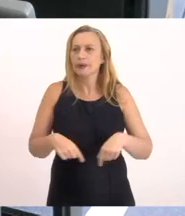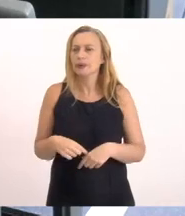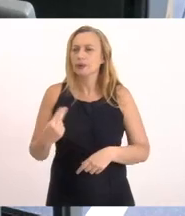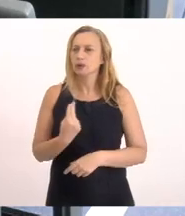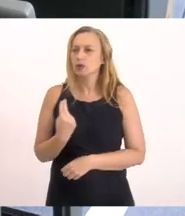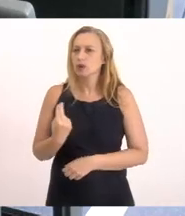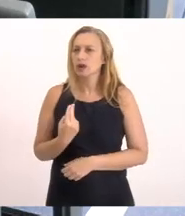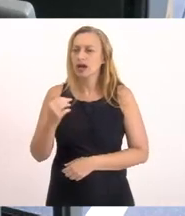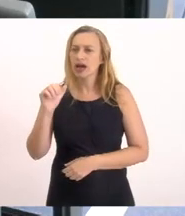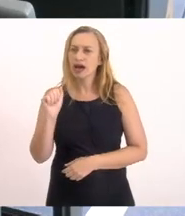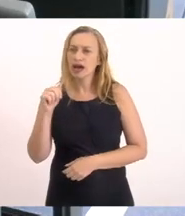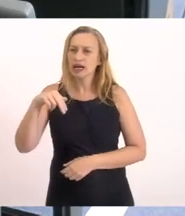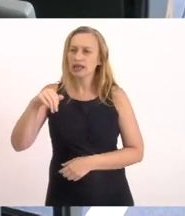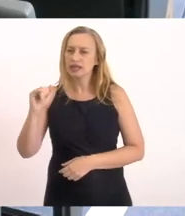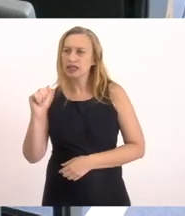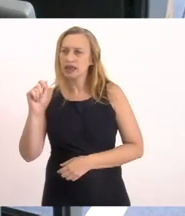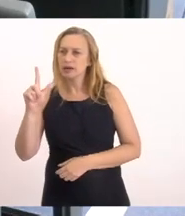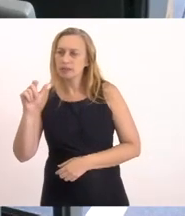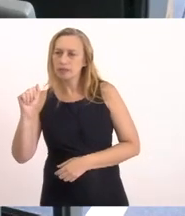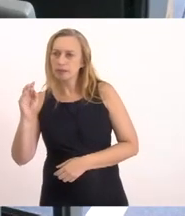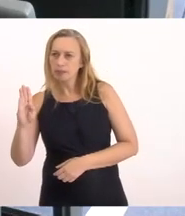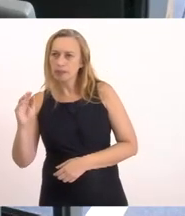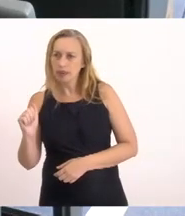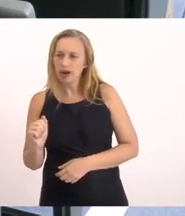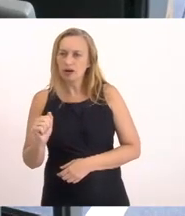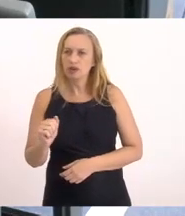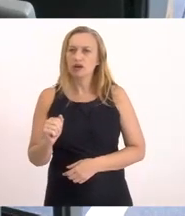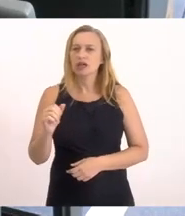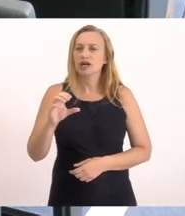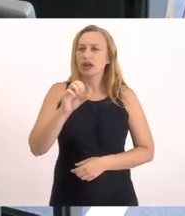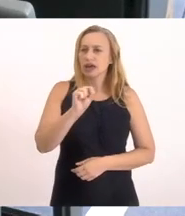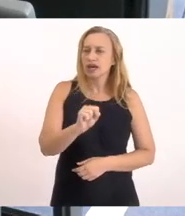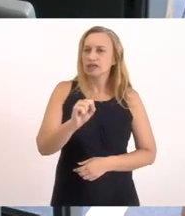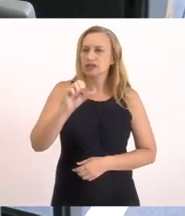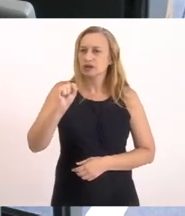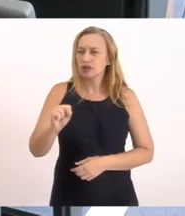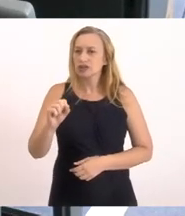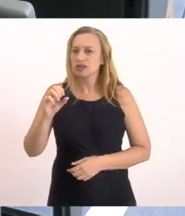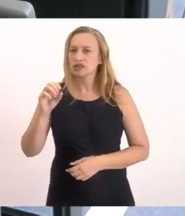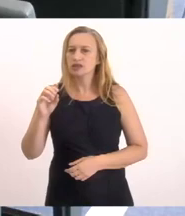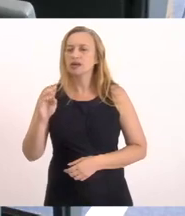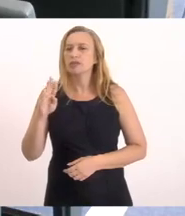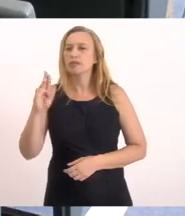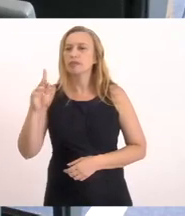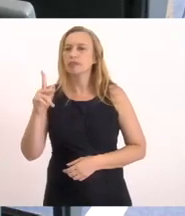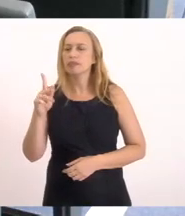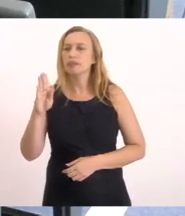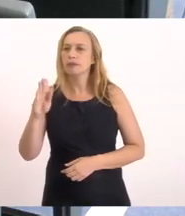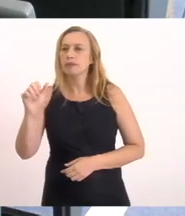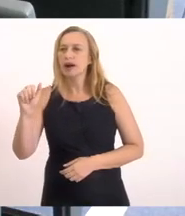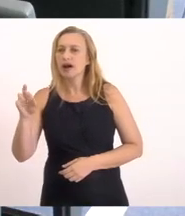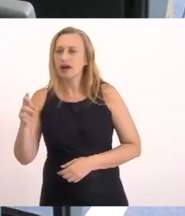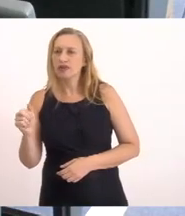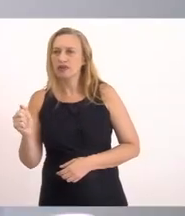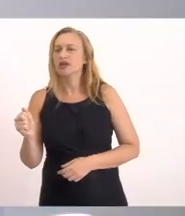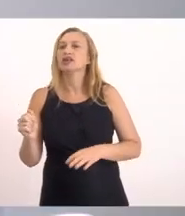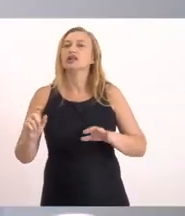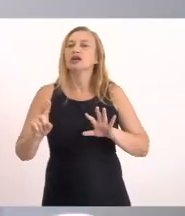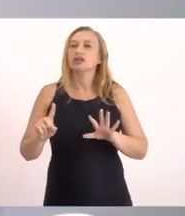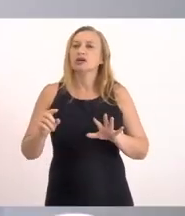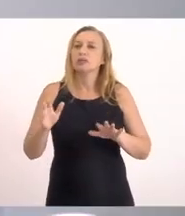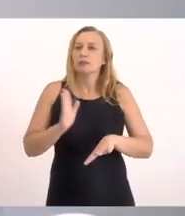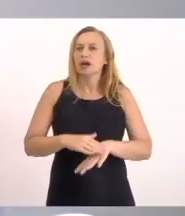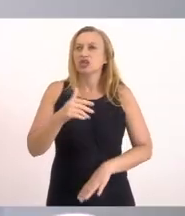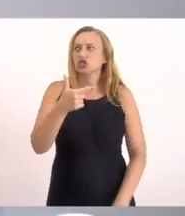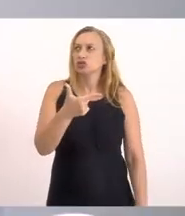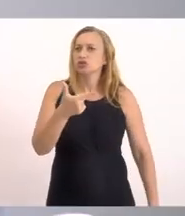Do coletivo SOS Barra Franca Salvem a Lagoa de Saquarema E os mais de 90